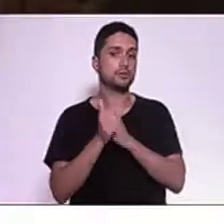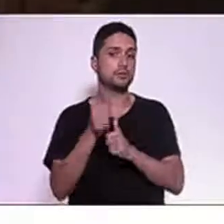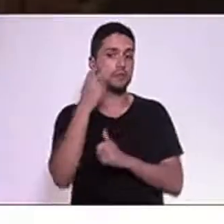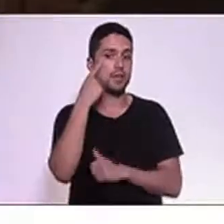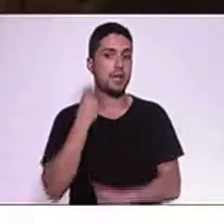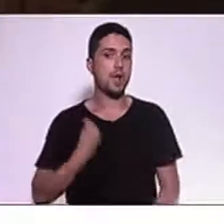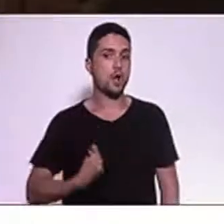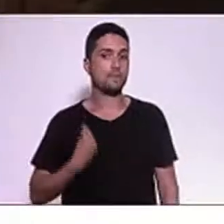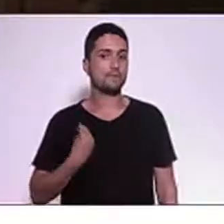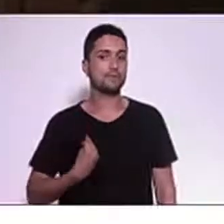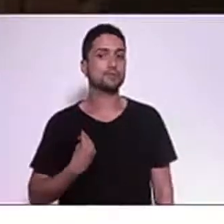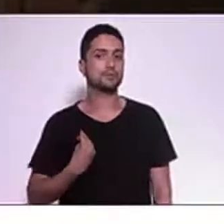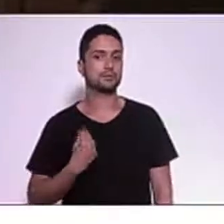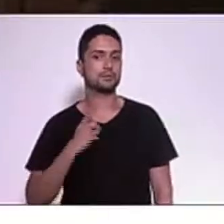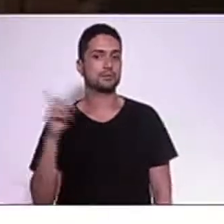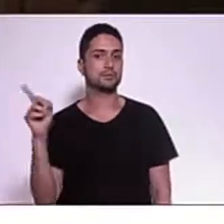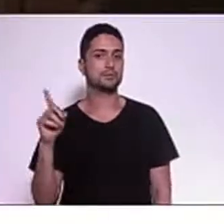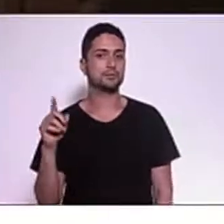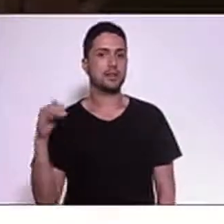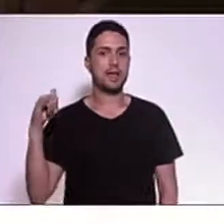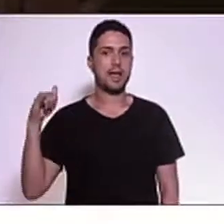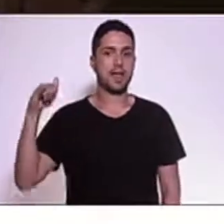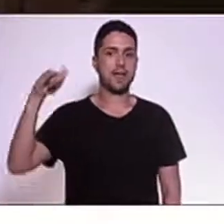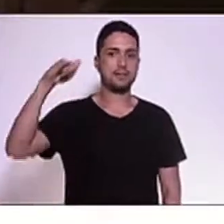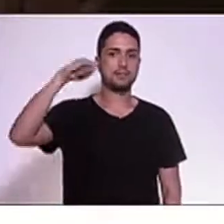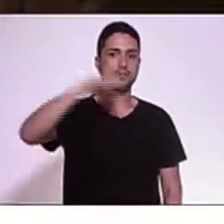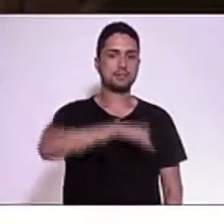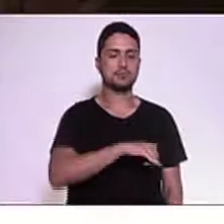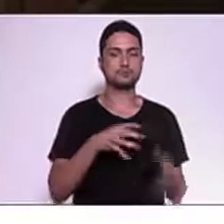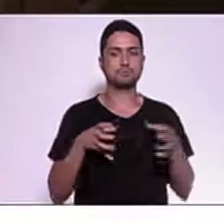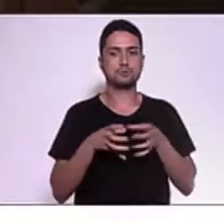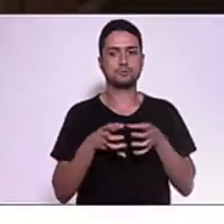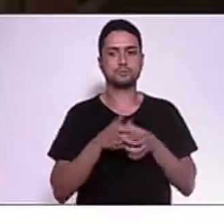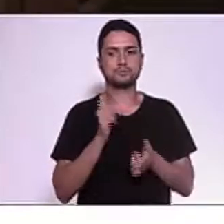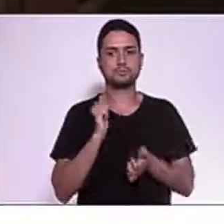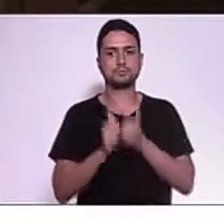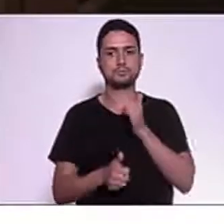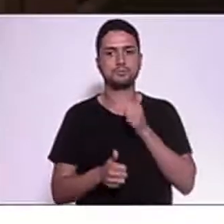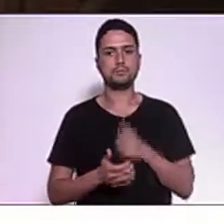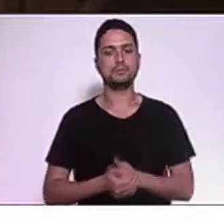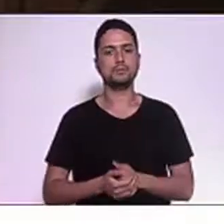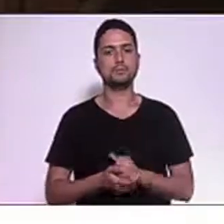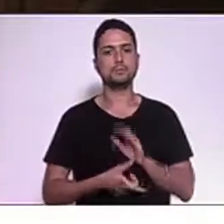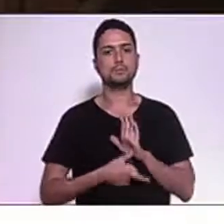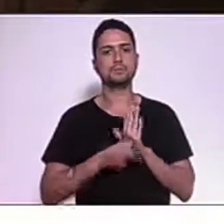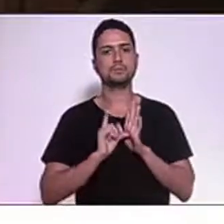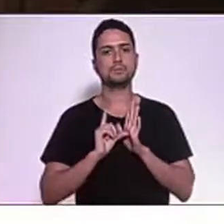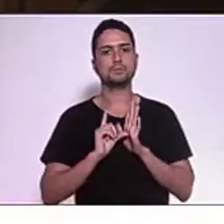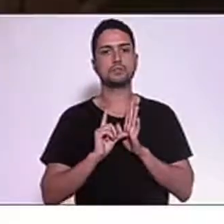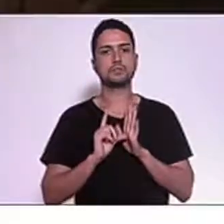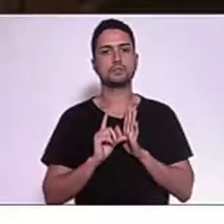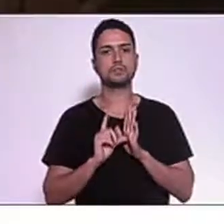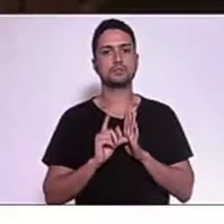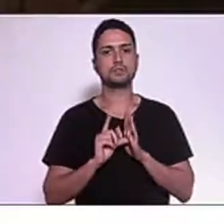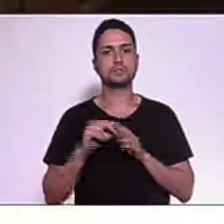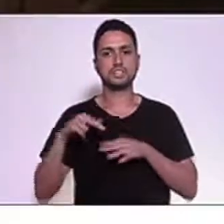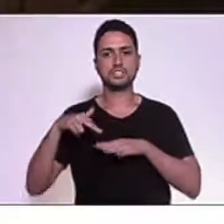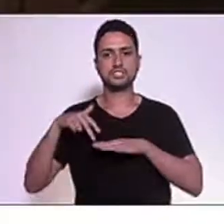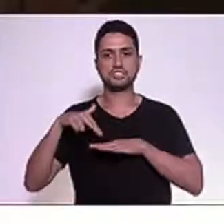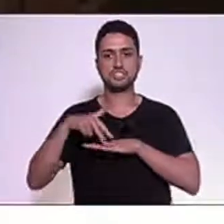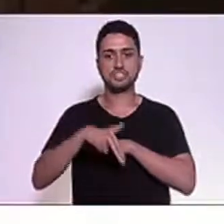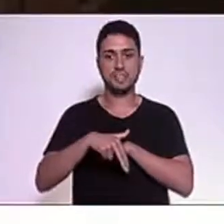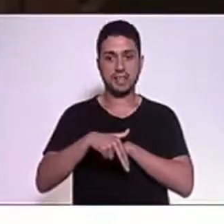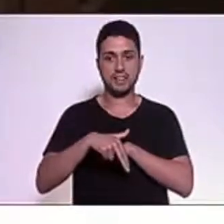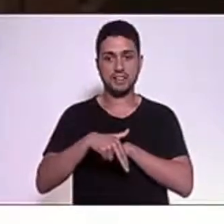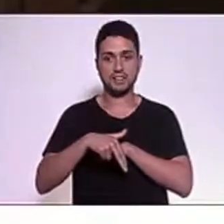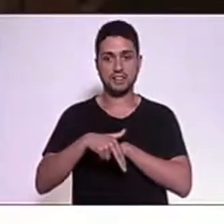vivo a chegada do avião, antes mesmo que a escada fosse colocada